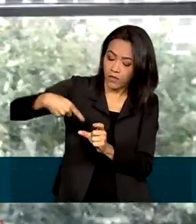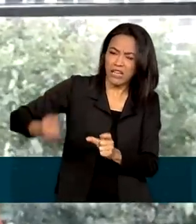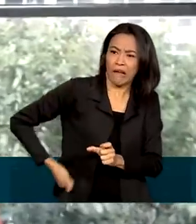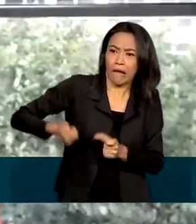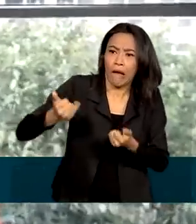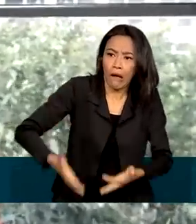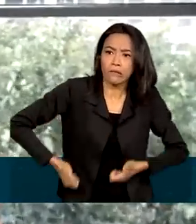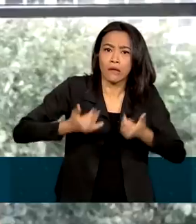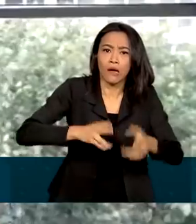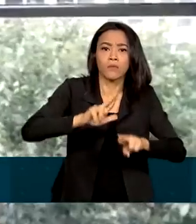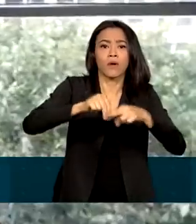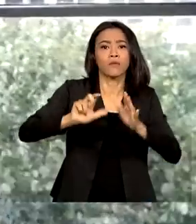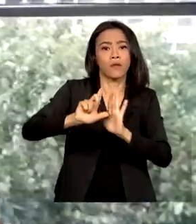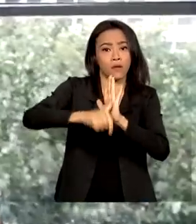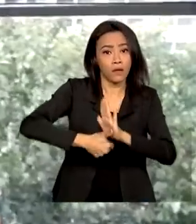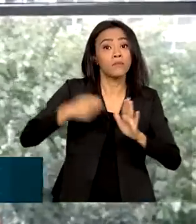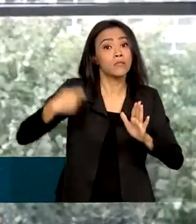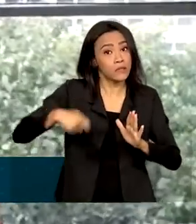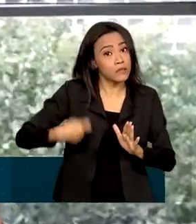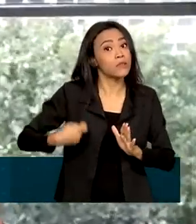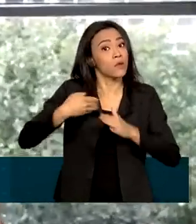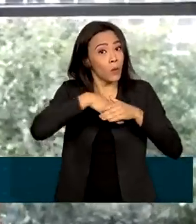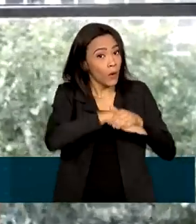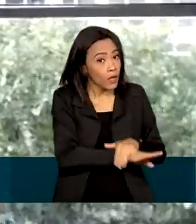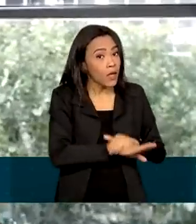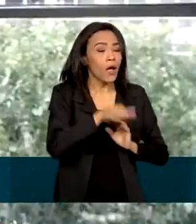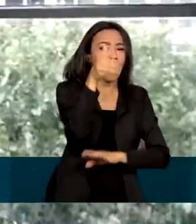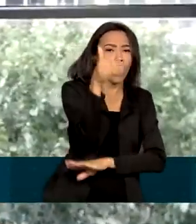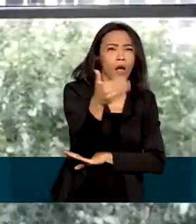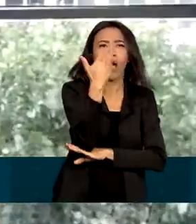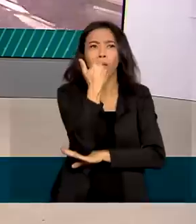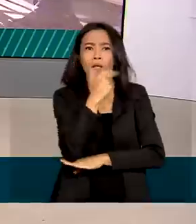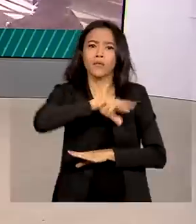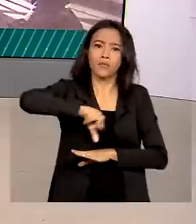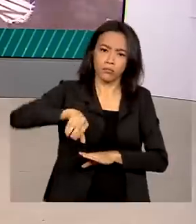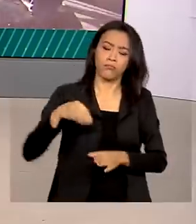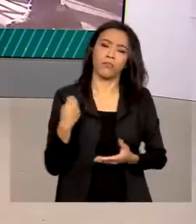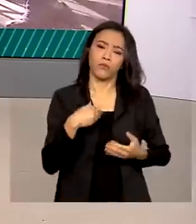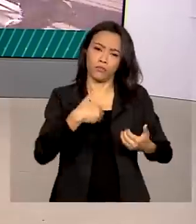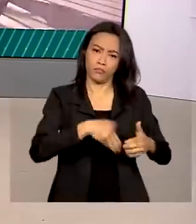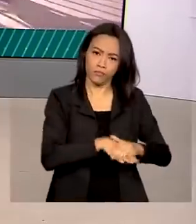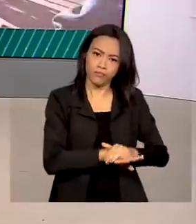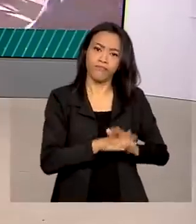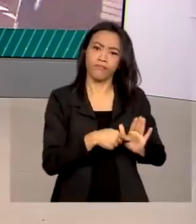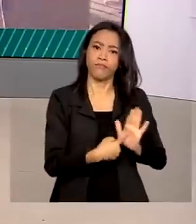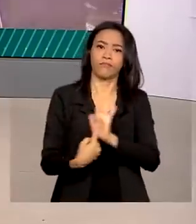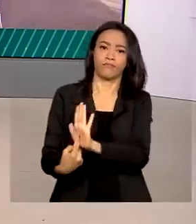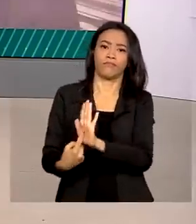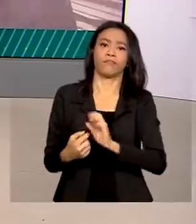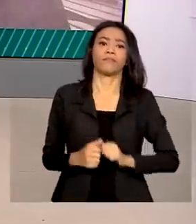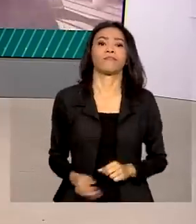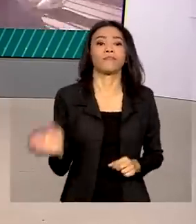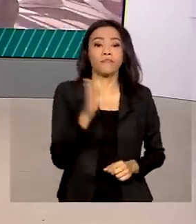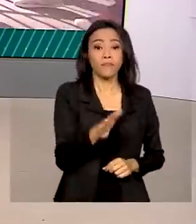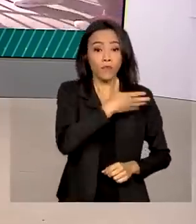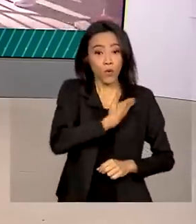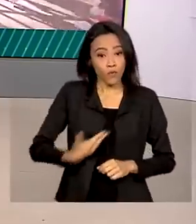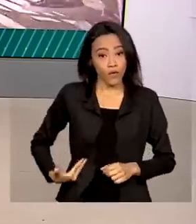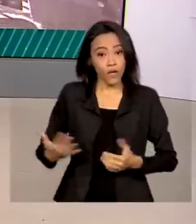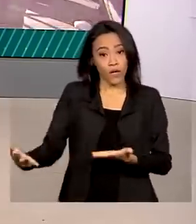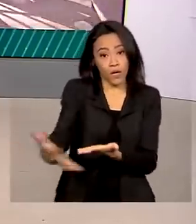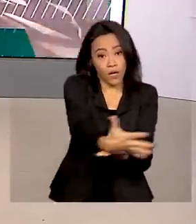em decorrência do atraso ou cancelamento com refeições, hospedagem e transporte. O governo arrecadou mais de